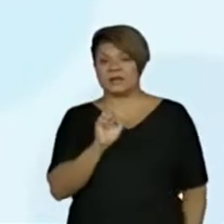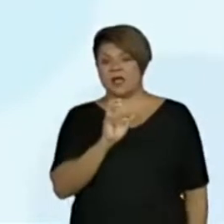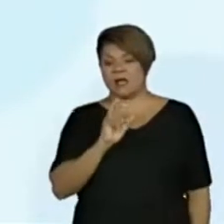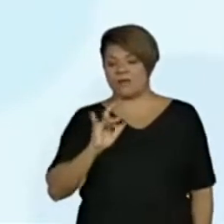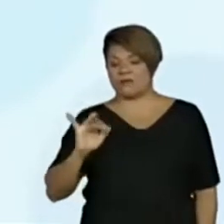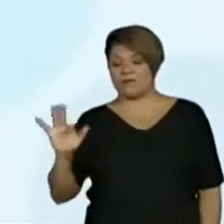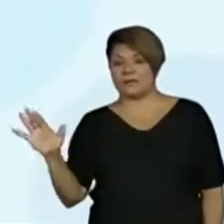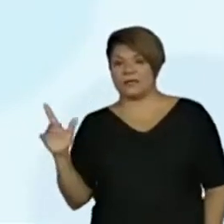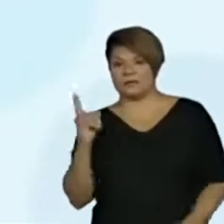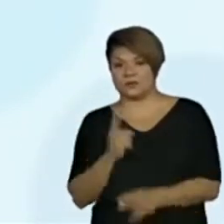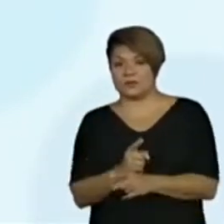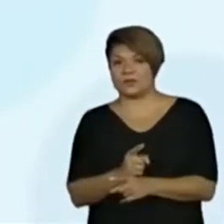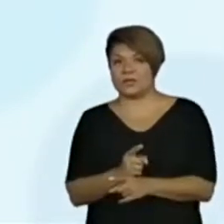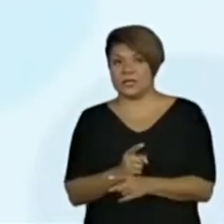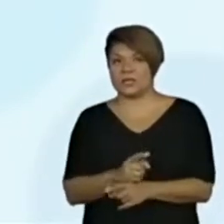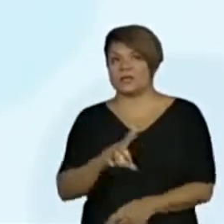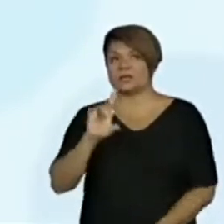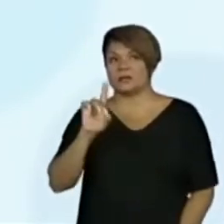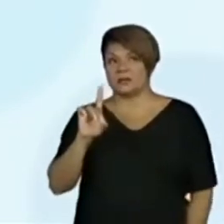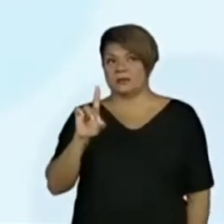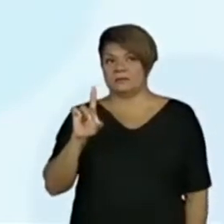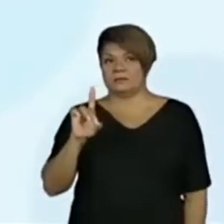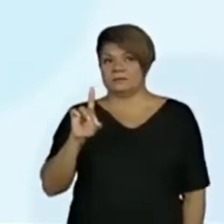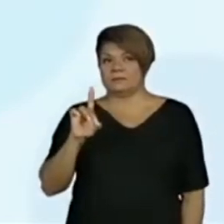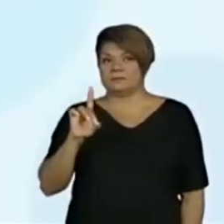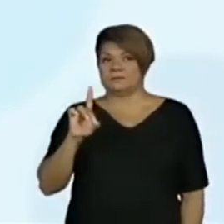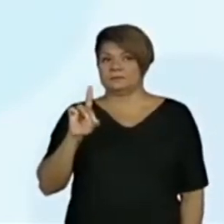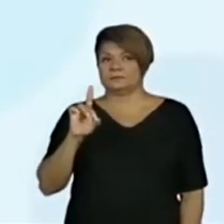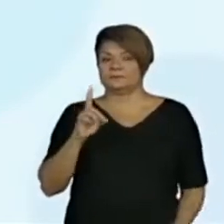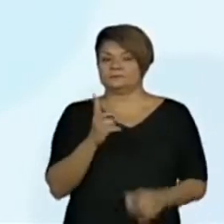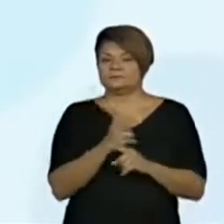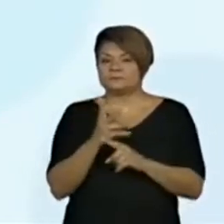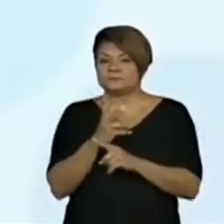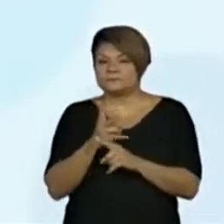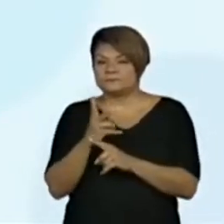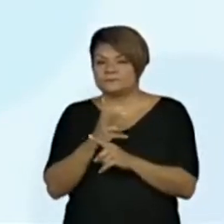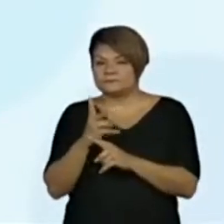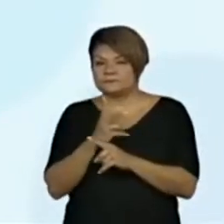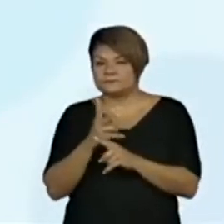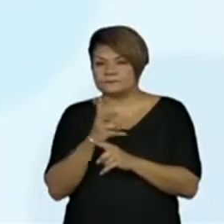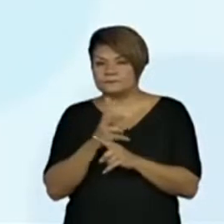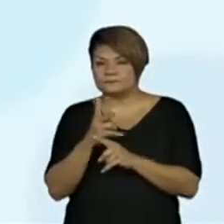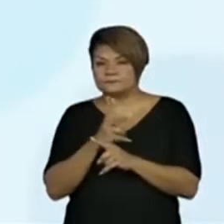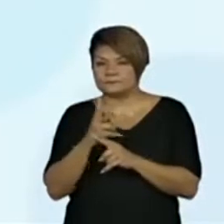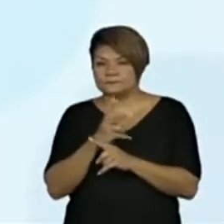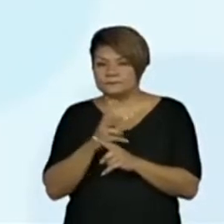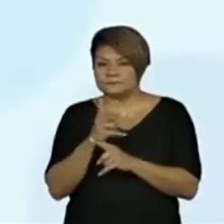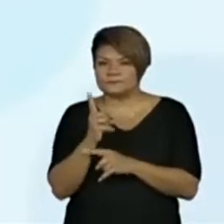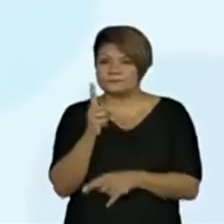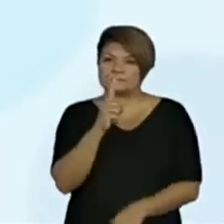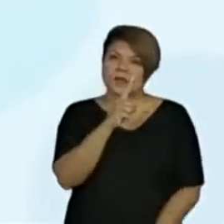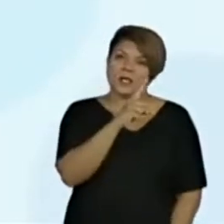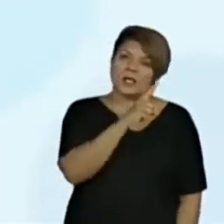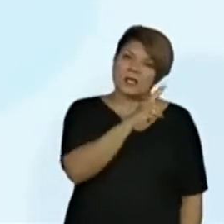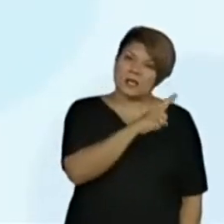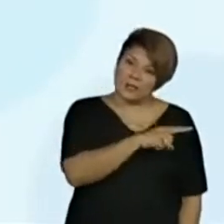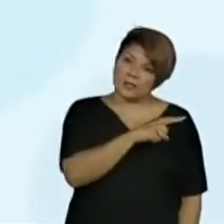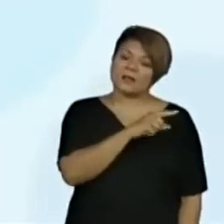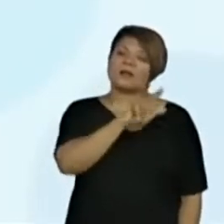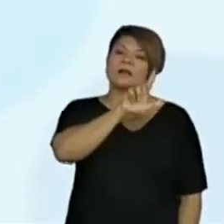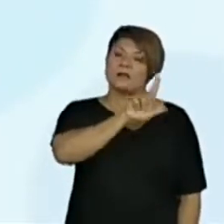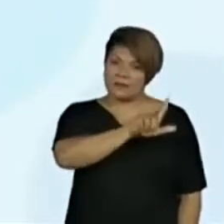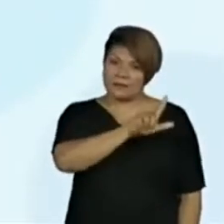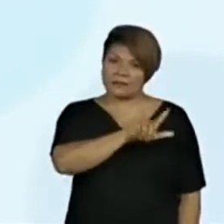só. Encontrei a letra D. E depois eu fui lá para a letra L. Eu